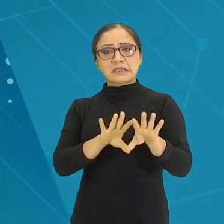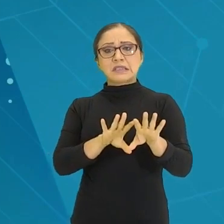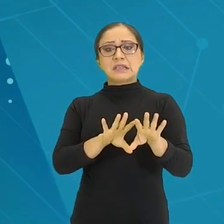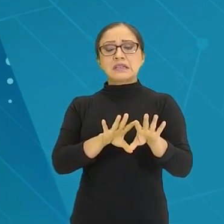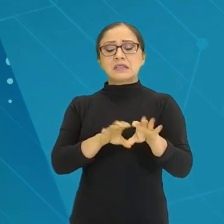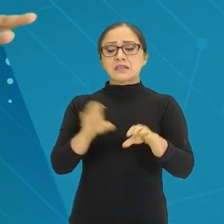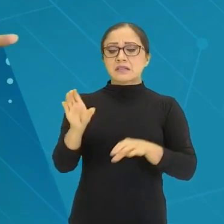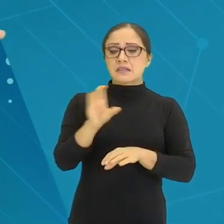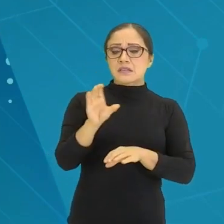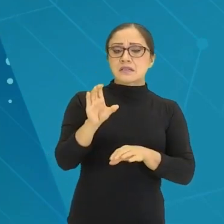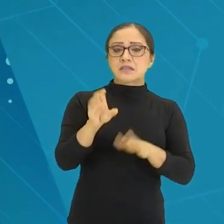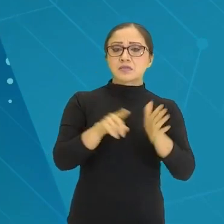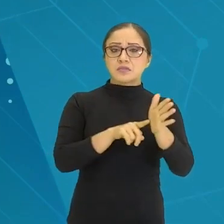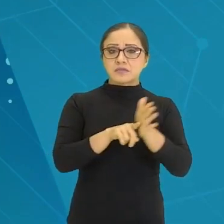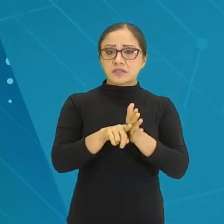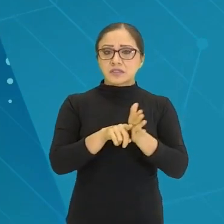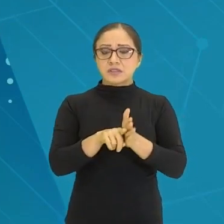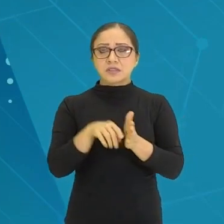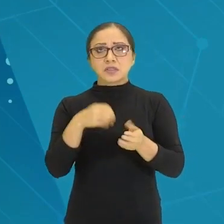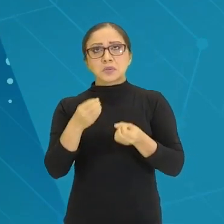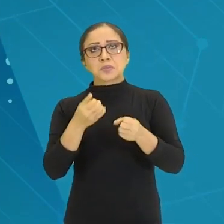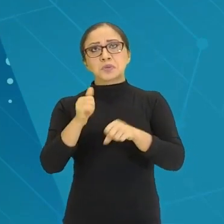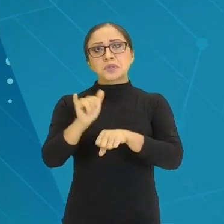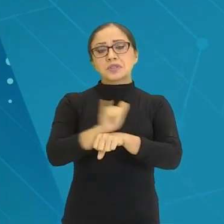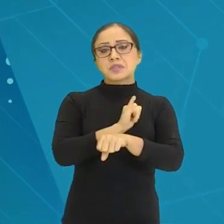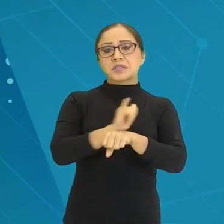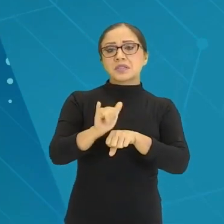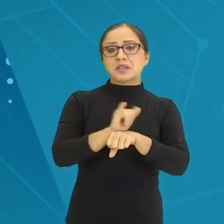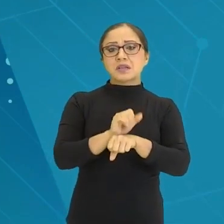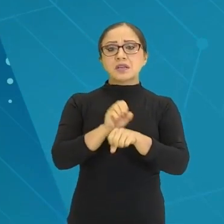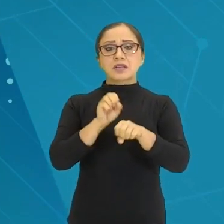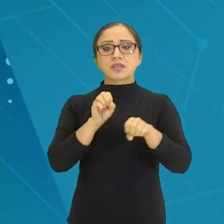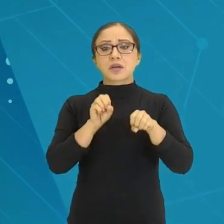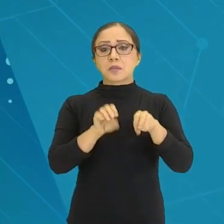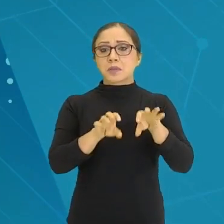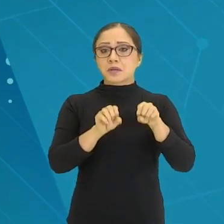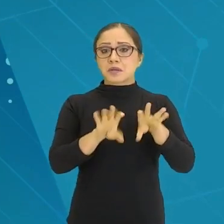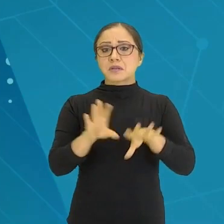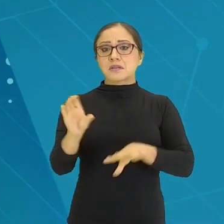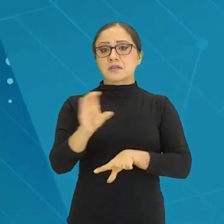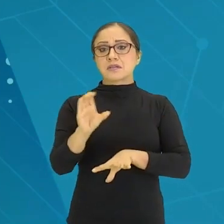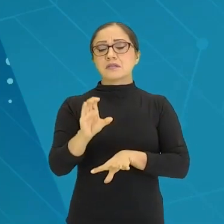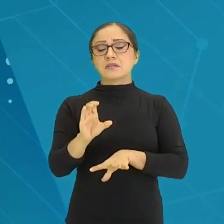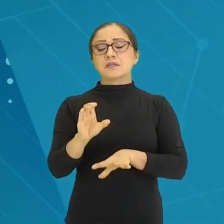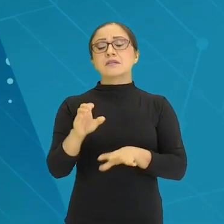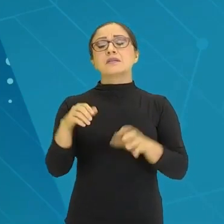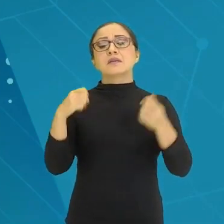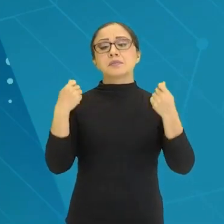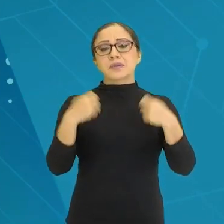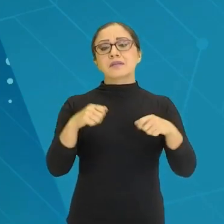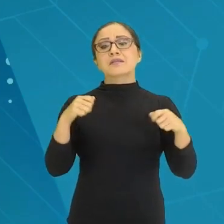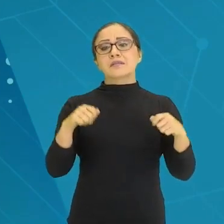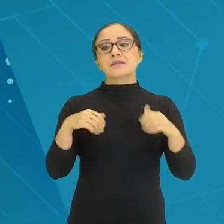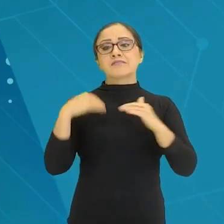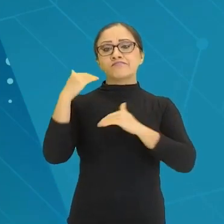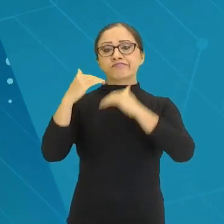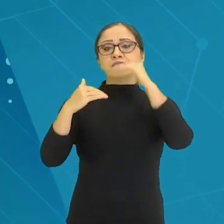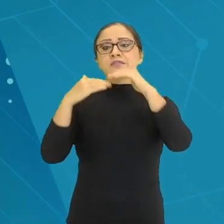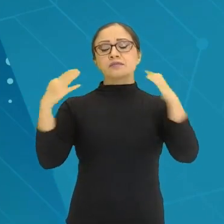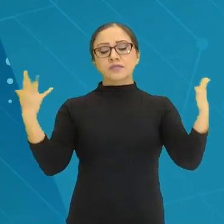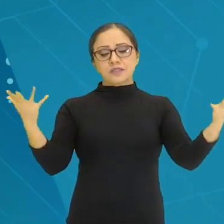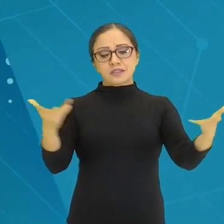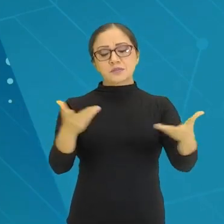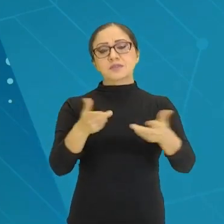uma estratégia para, assim, ensinar ciências, há necessidade de que a gente desenvolva algumas habilidades, para que a gente